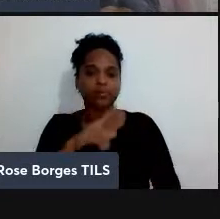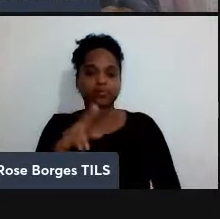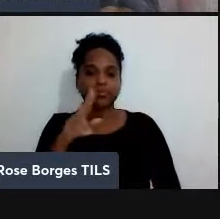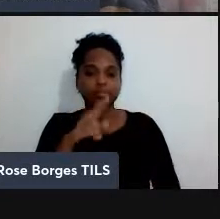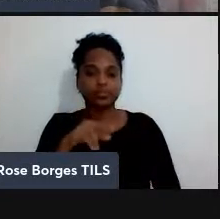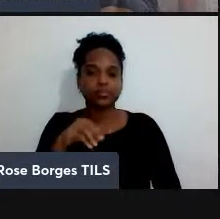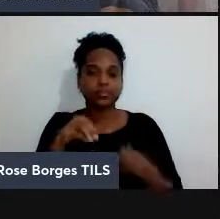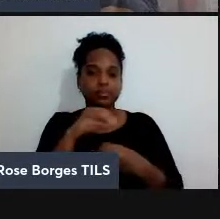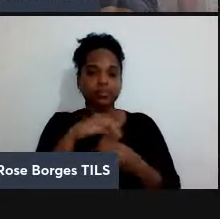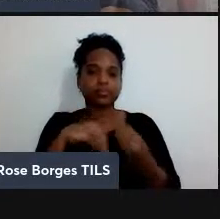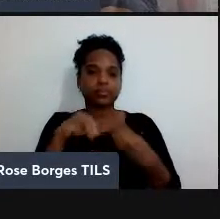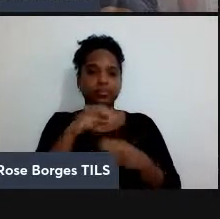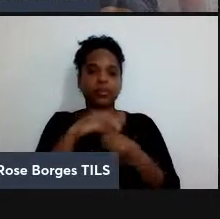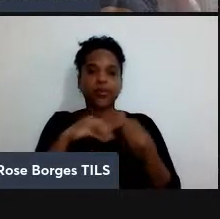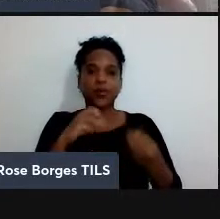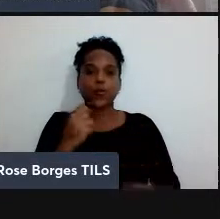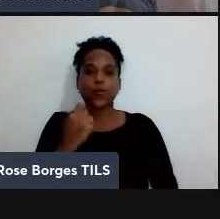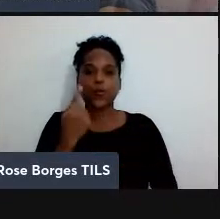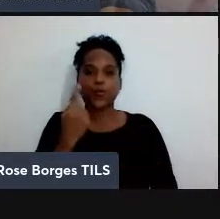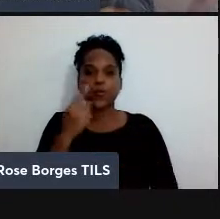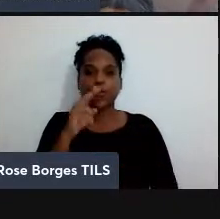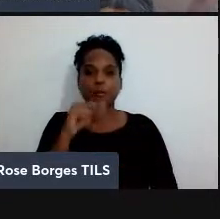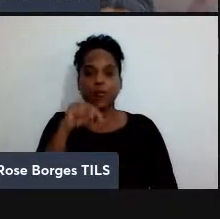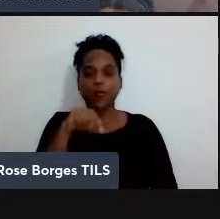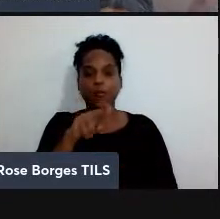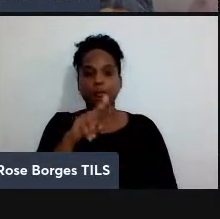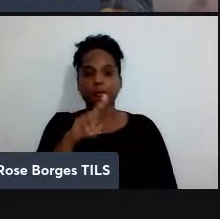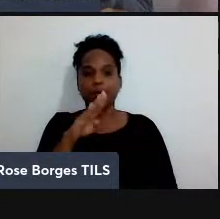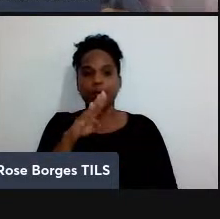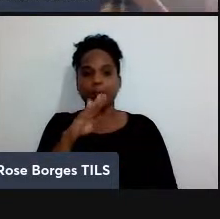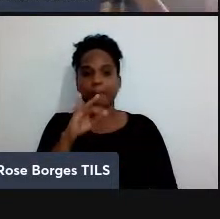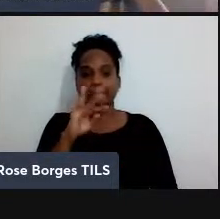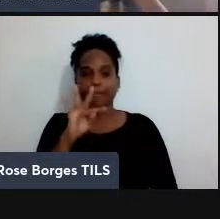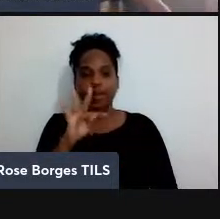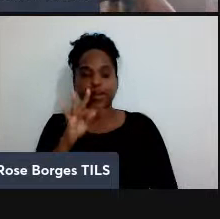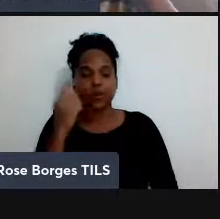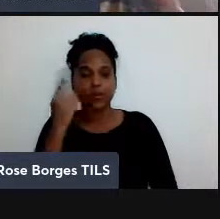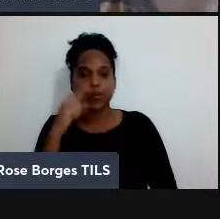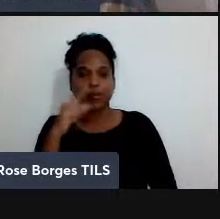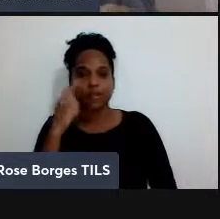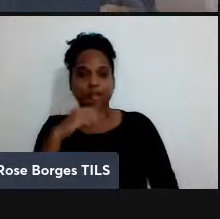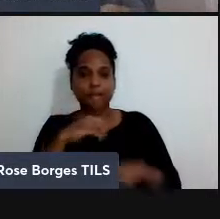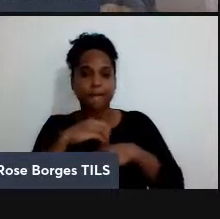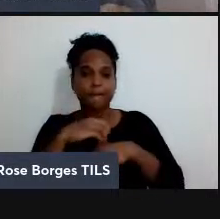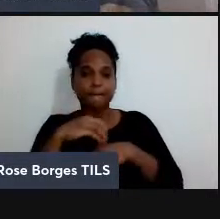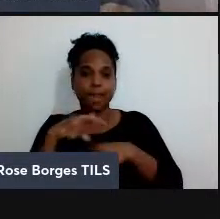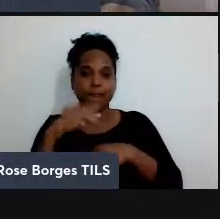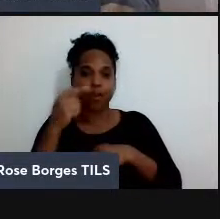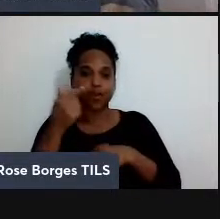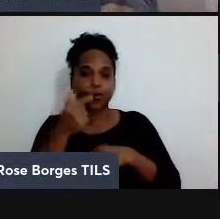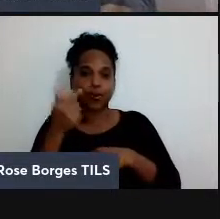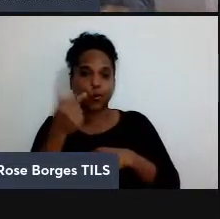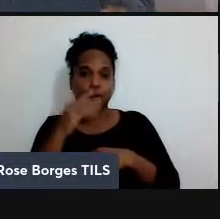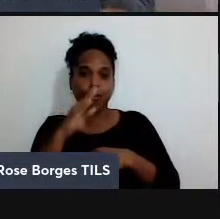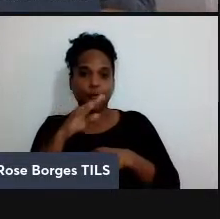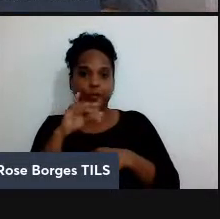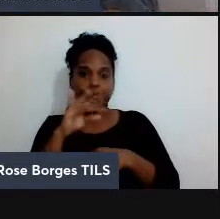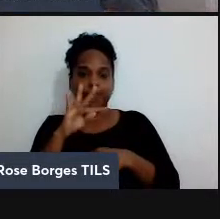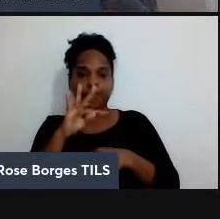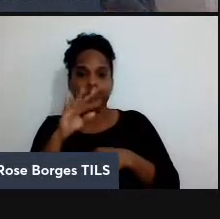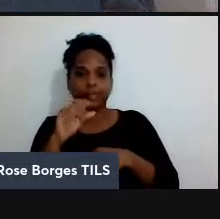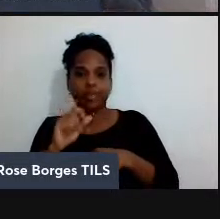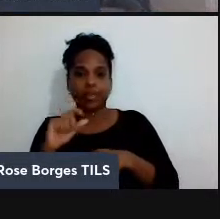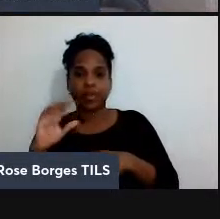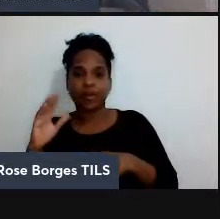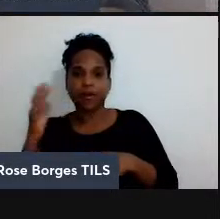um único qubit, eu consigo enviar dois bits de informação. É um pouco parecido com o que acontece em que a gente chama de